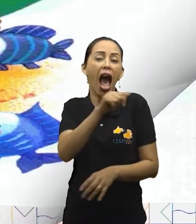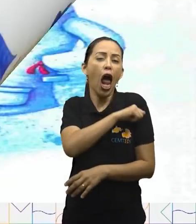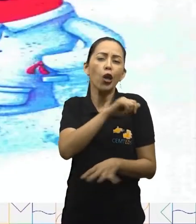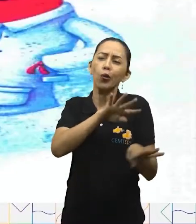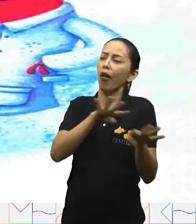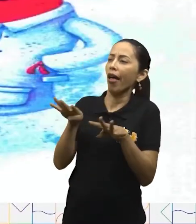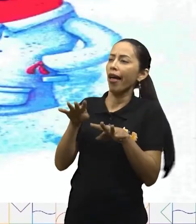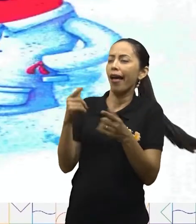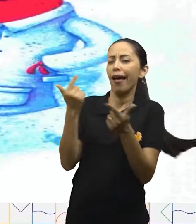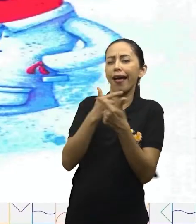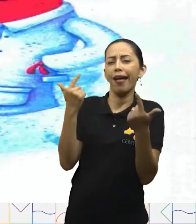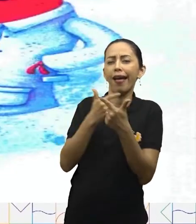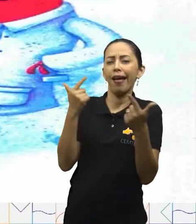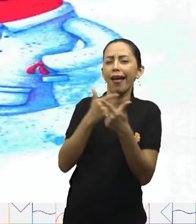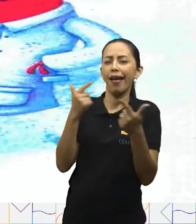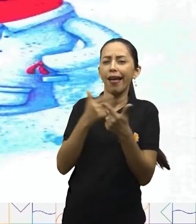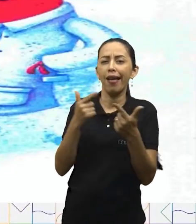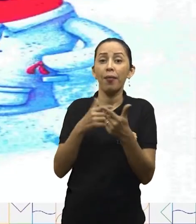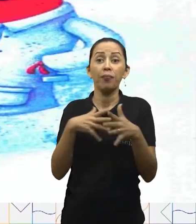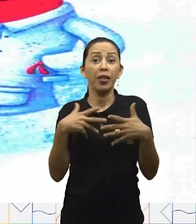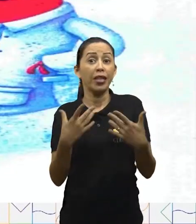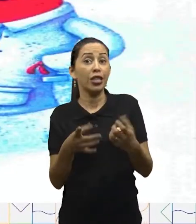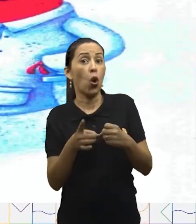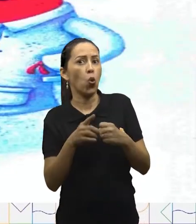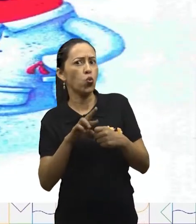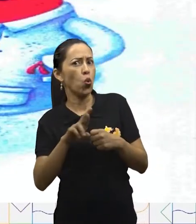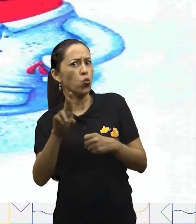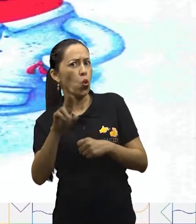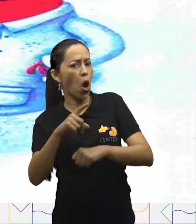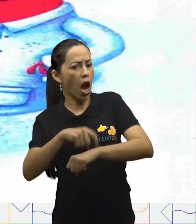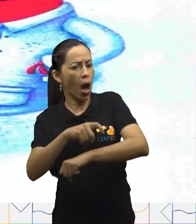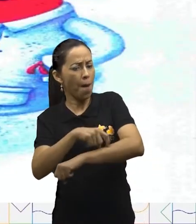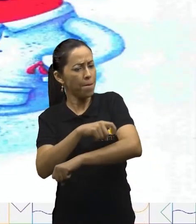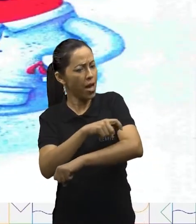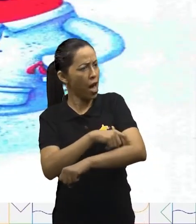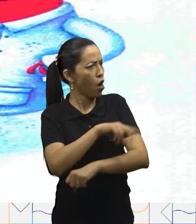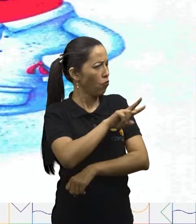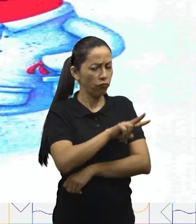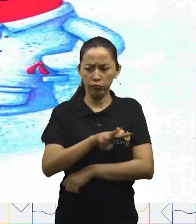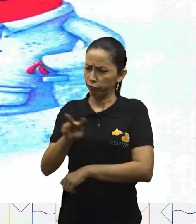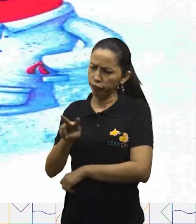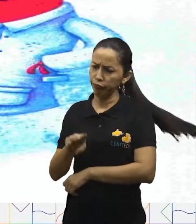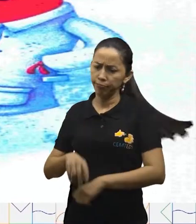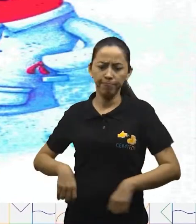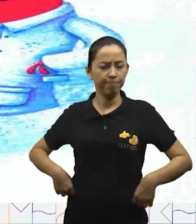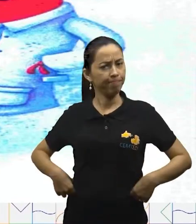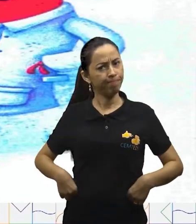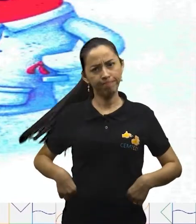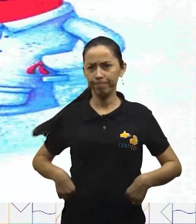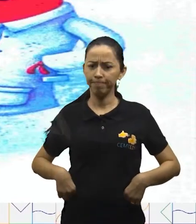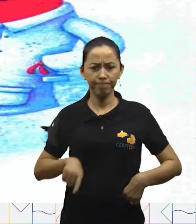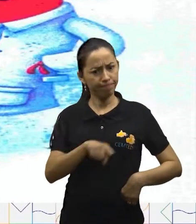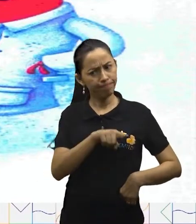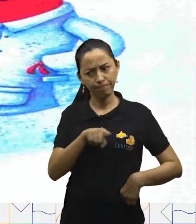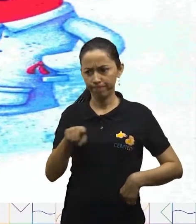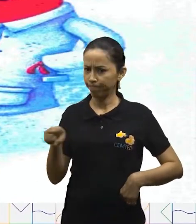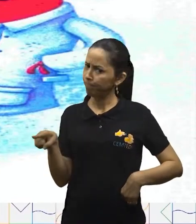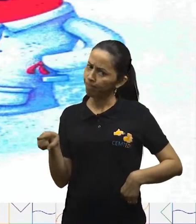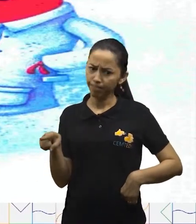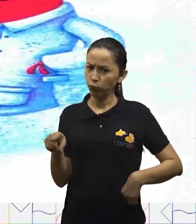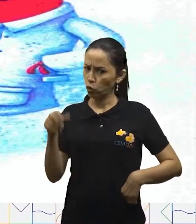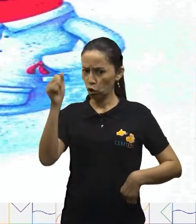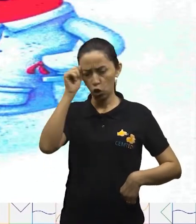riem. O doutor Camarão se queixa. Esses meninos estão ficando muito marotos.